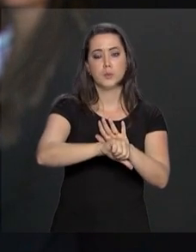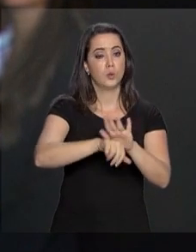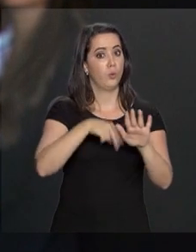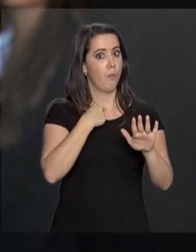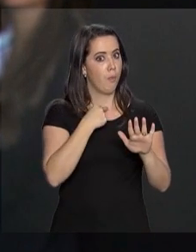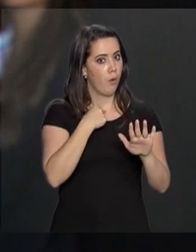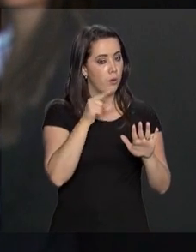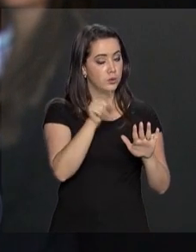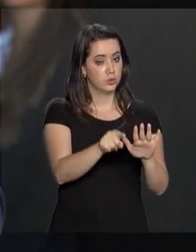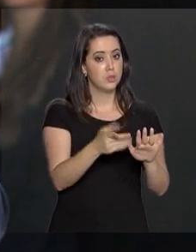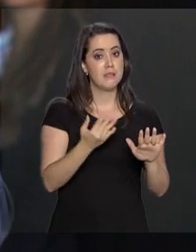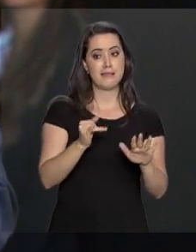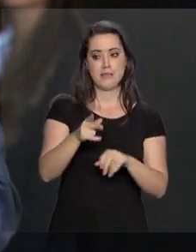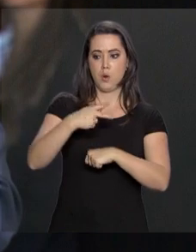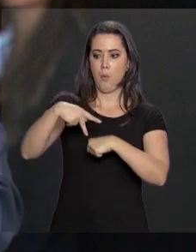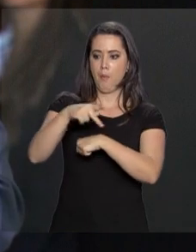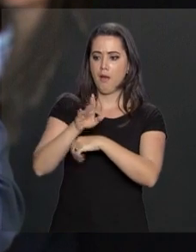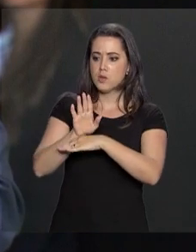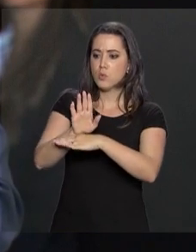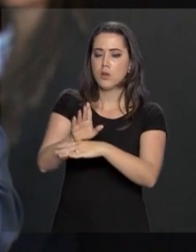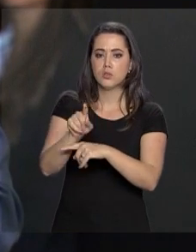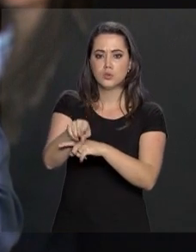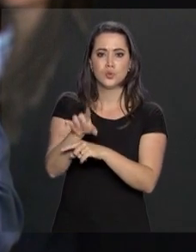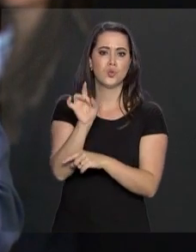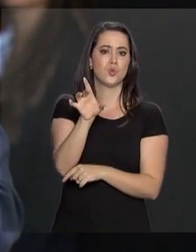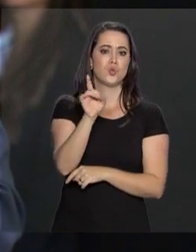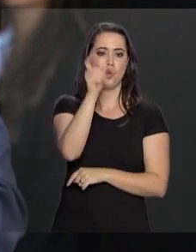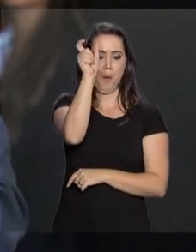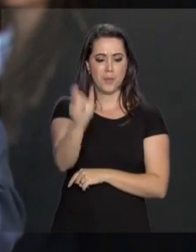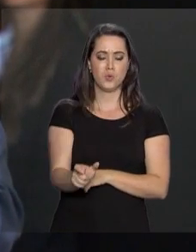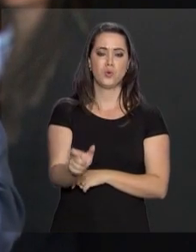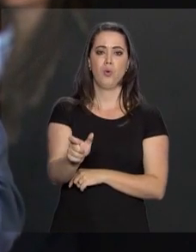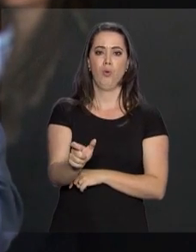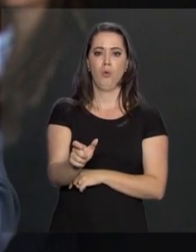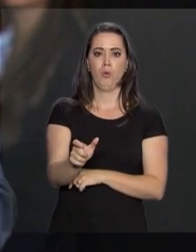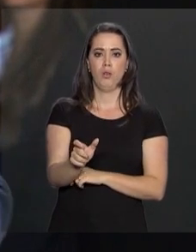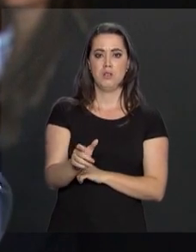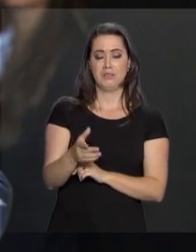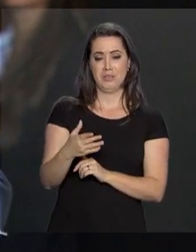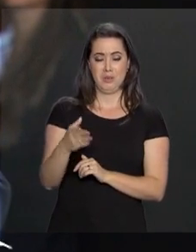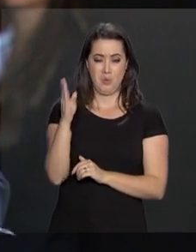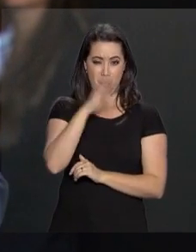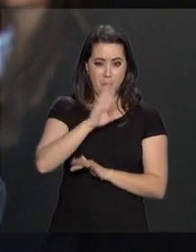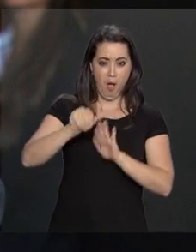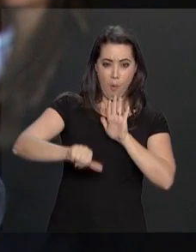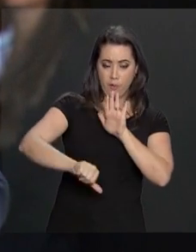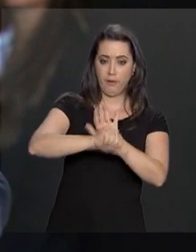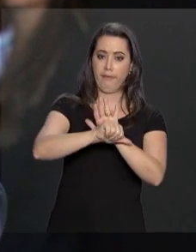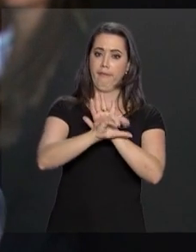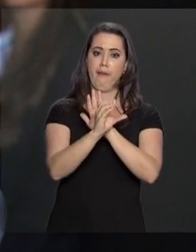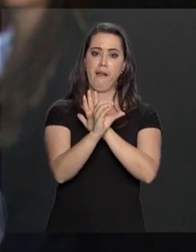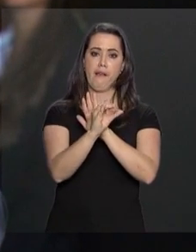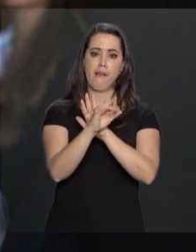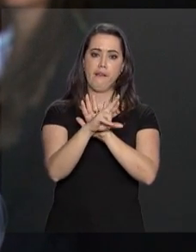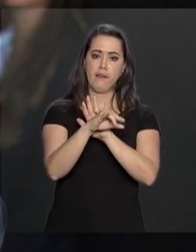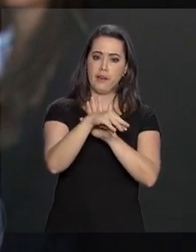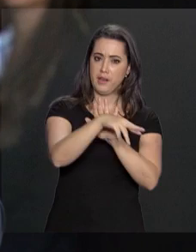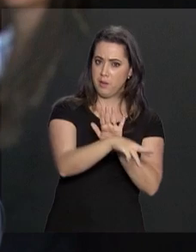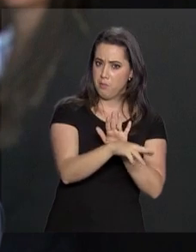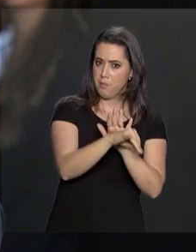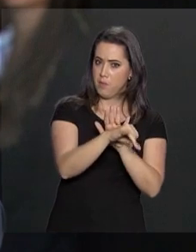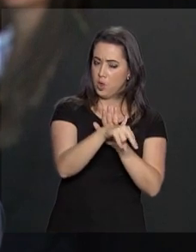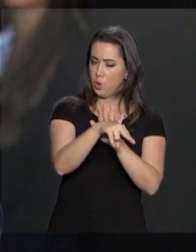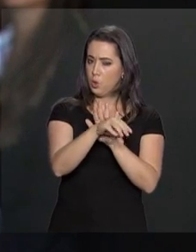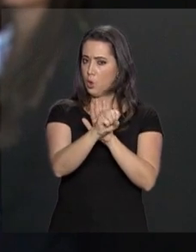Quando países não cooperam, quem ganha é somente o criminoso. O Brasil não será um porto seguro para criminosos